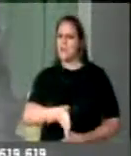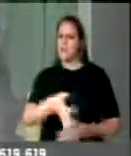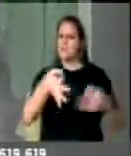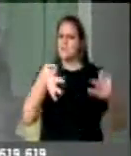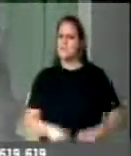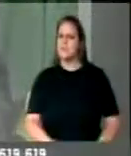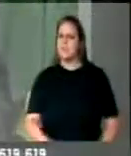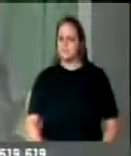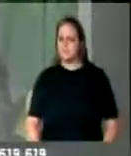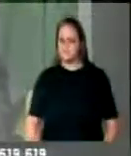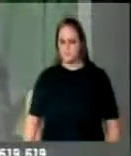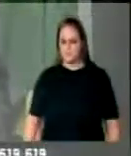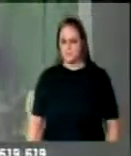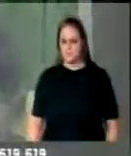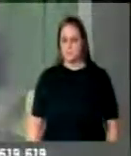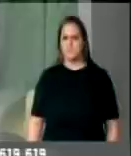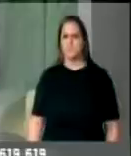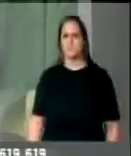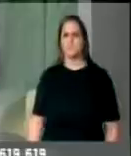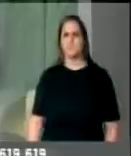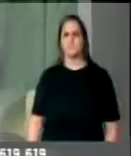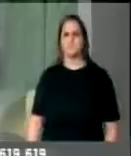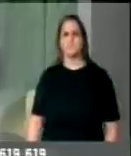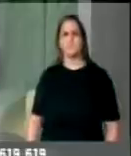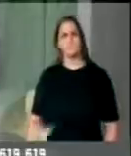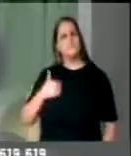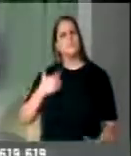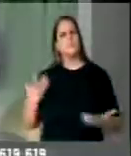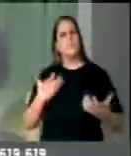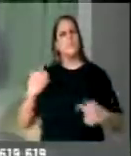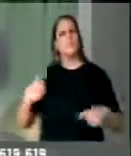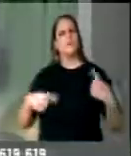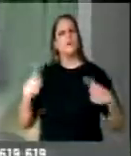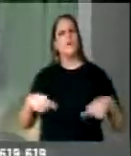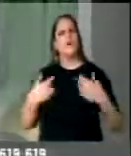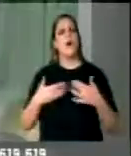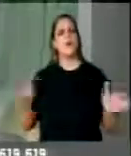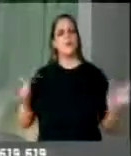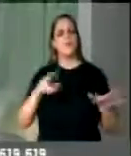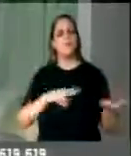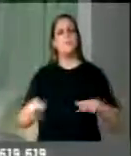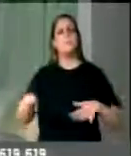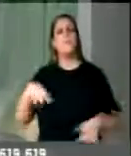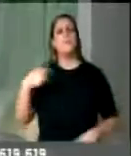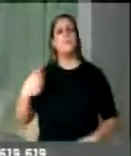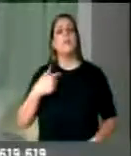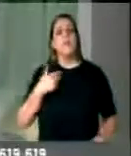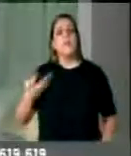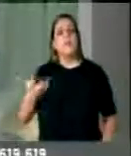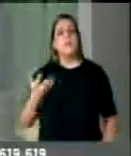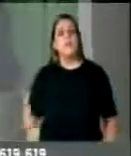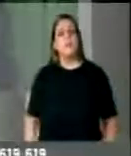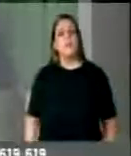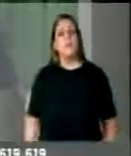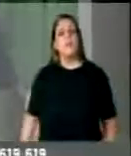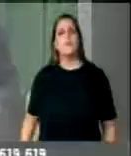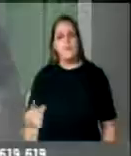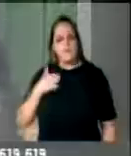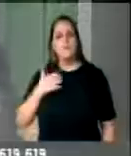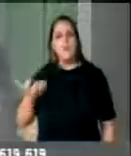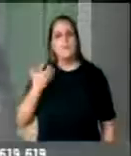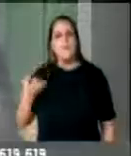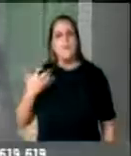comissão especial. Quero um amplo debate na semana que vem, quero que essa matéria seja amplamente